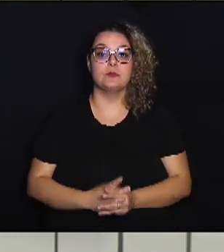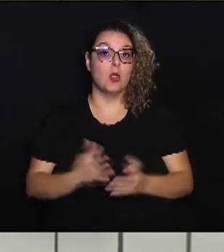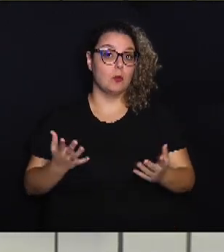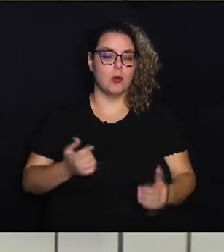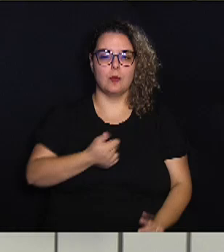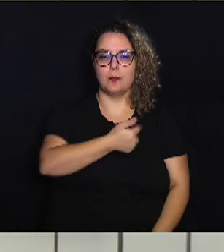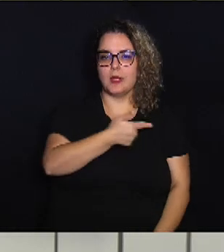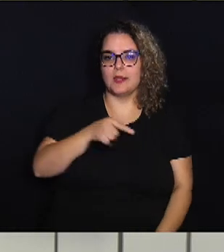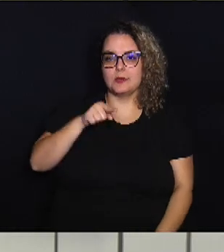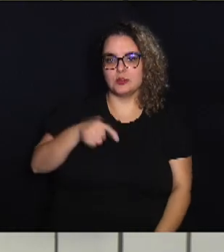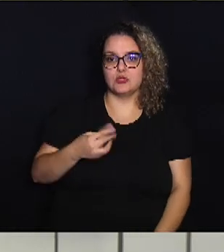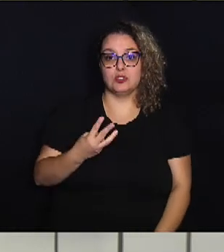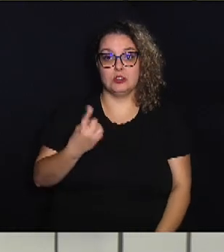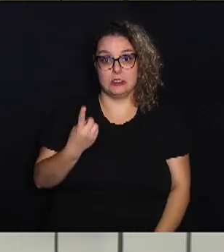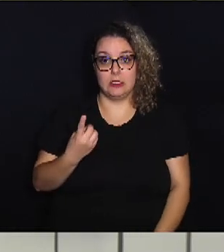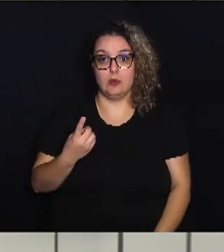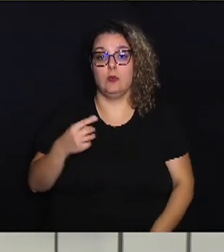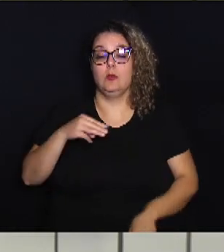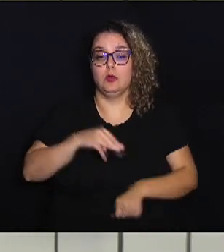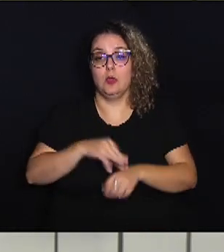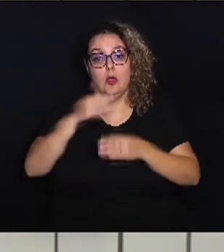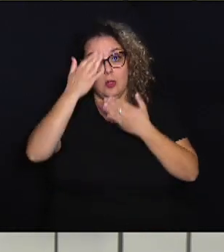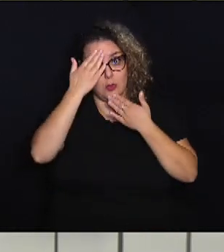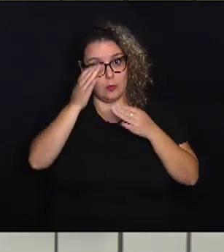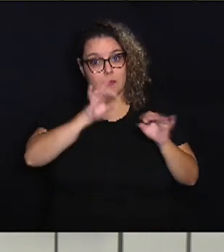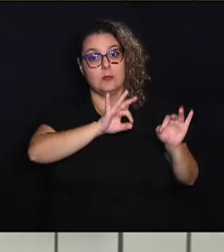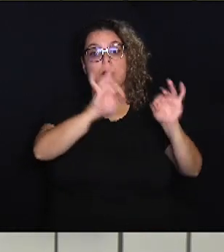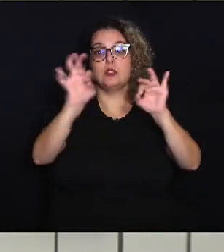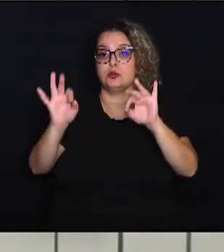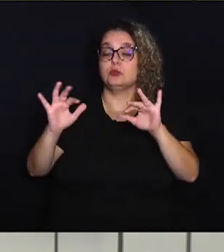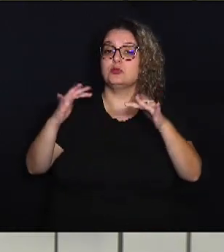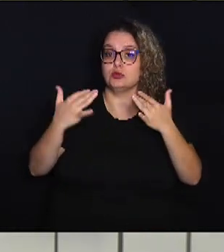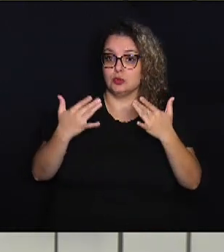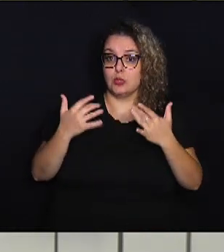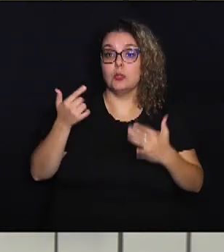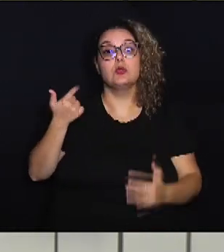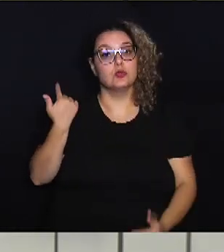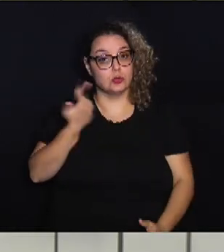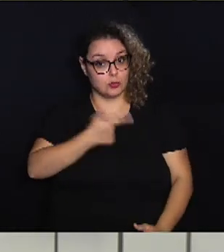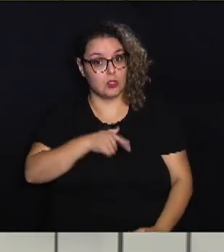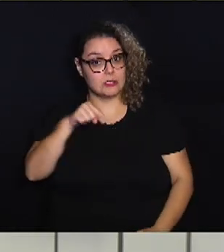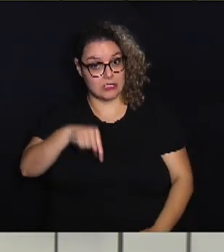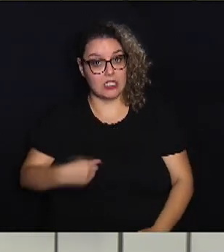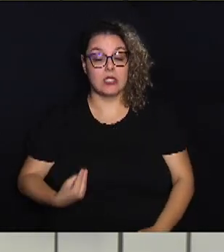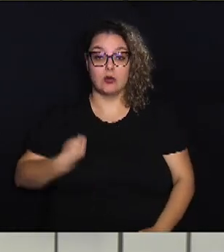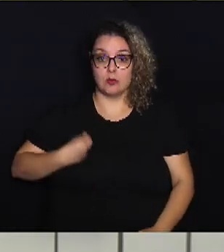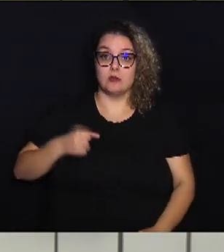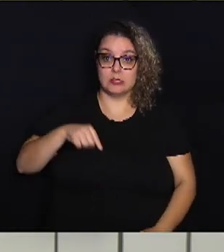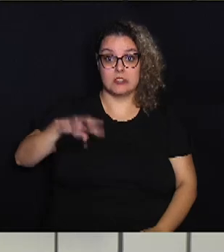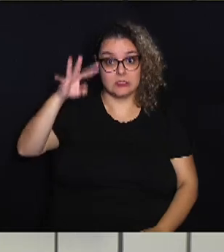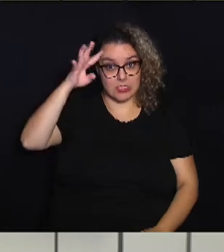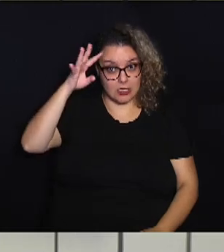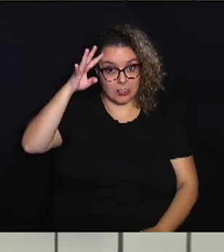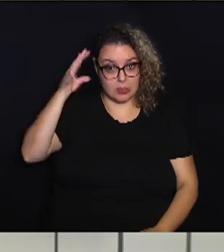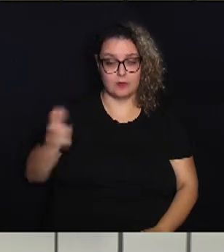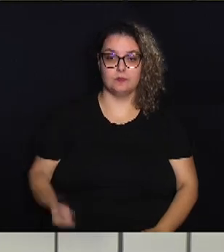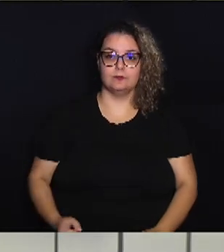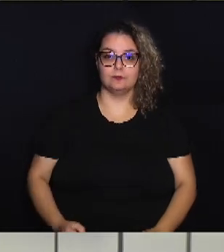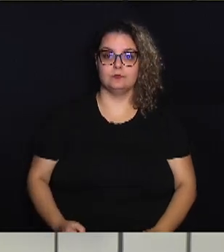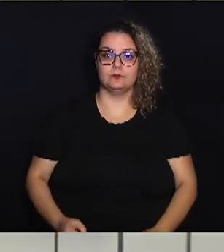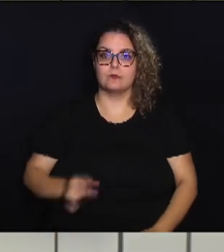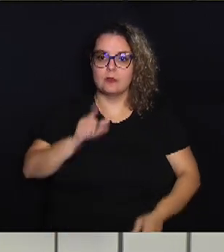meio-dia mais 31 minutos. Muito obrigado pela sua companhia e pela sua audiência. Estamos ao vivo nesta quarta-feira e os